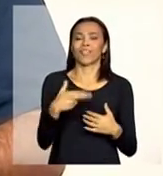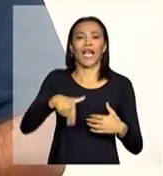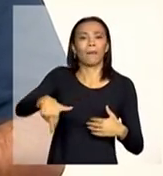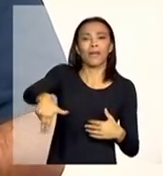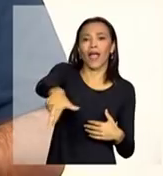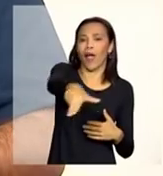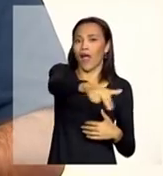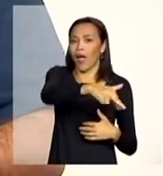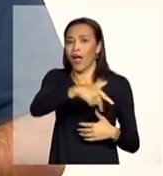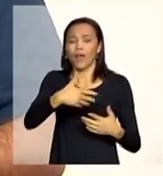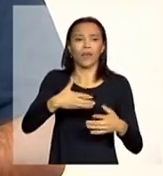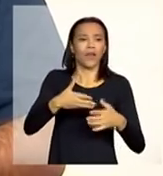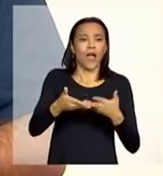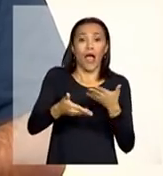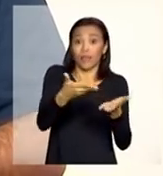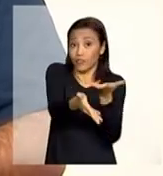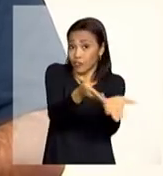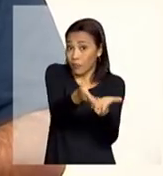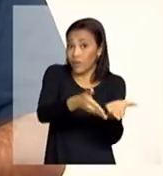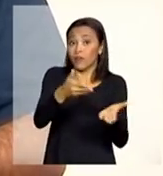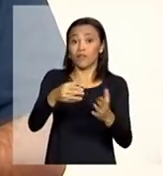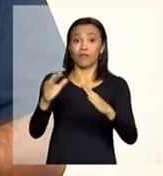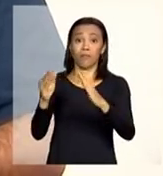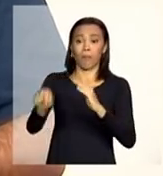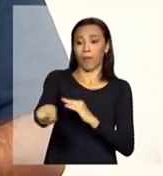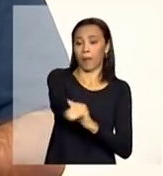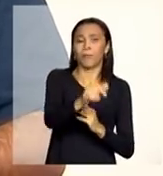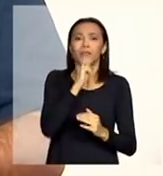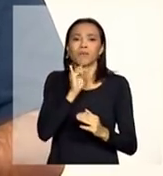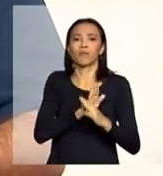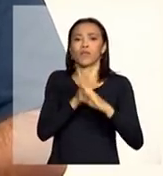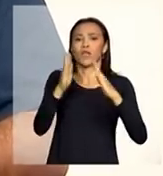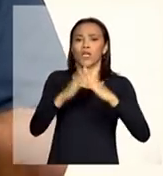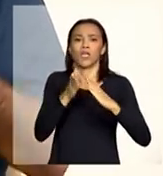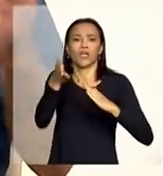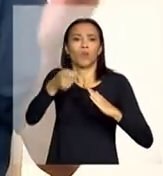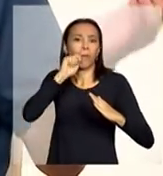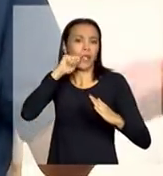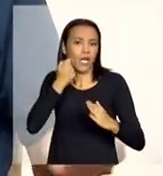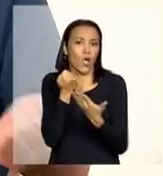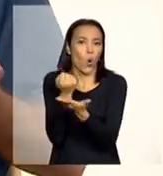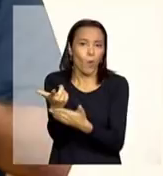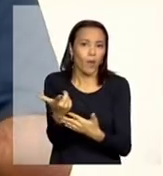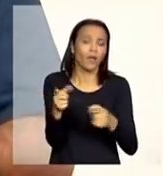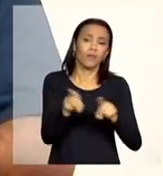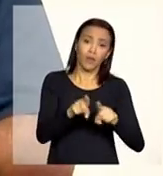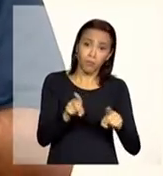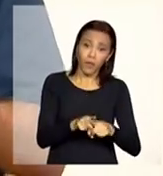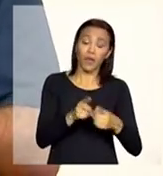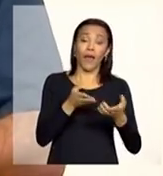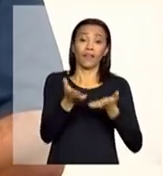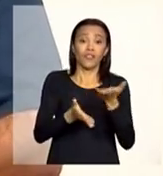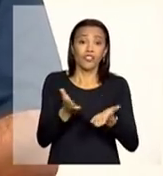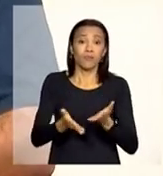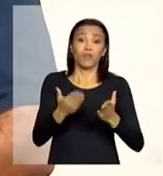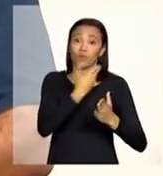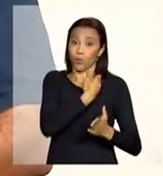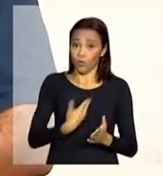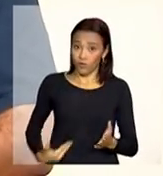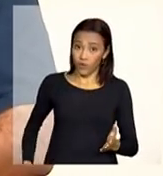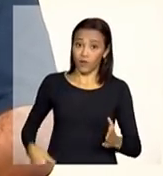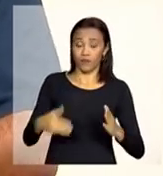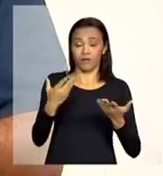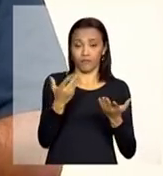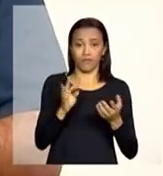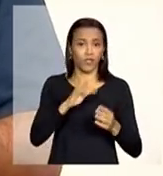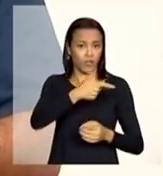a serviços na comunidade serviços básicos como uma padaria sim mas também serviços da assistência social serviços do estado outro serviço